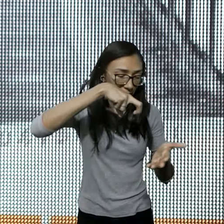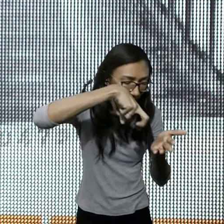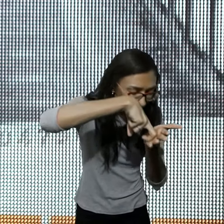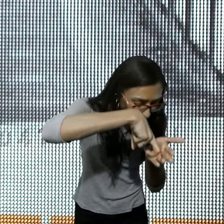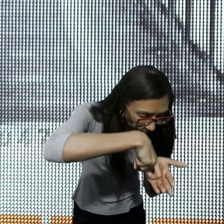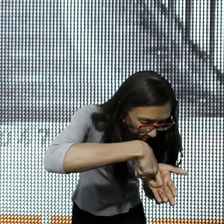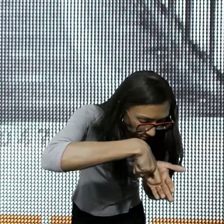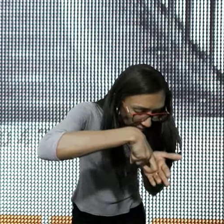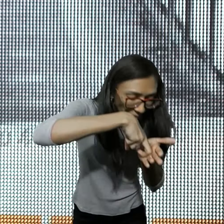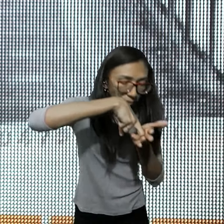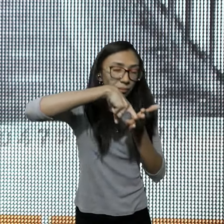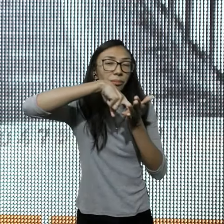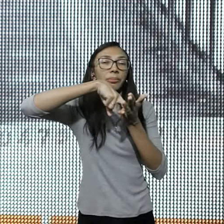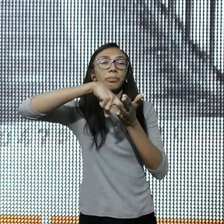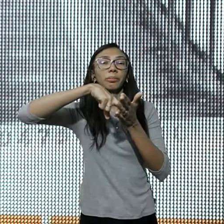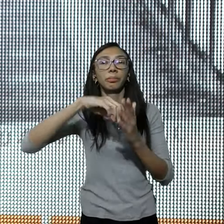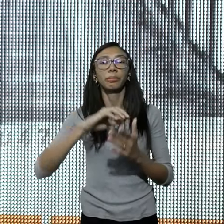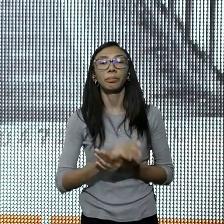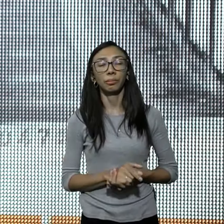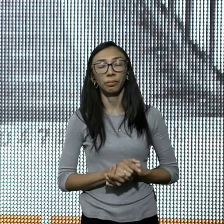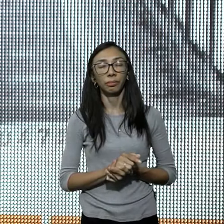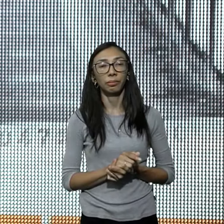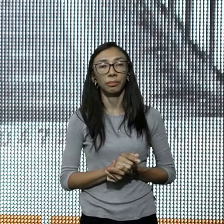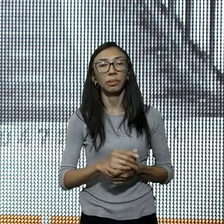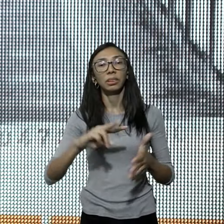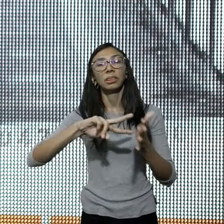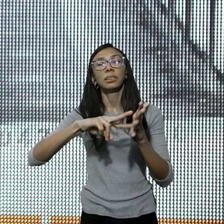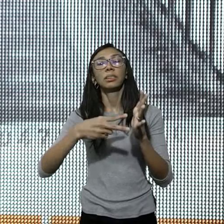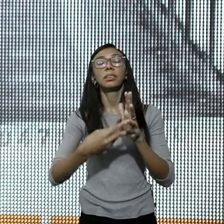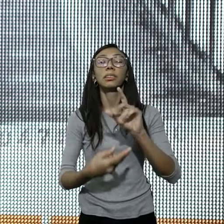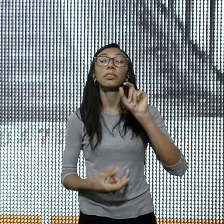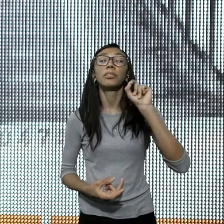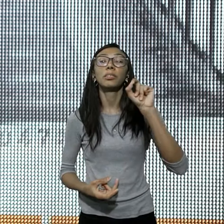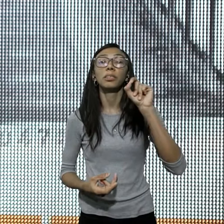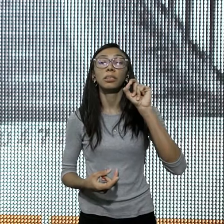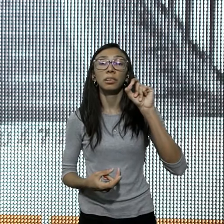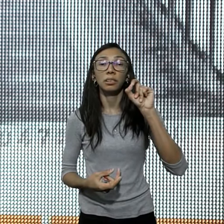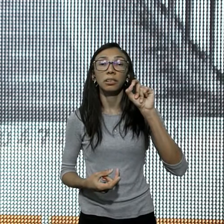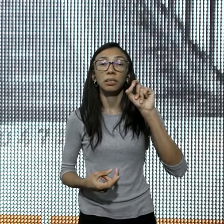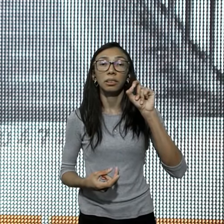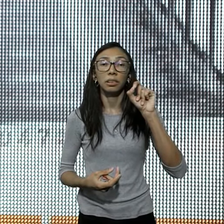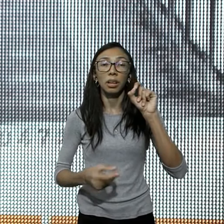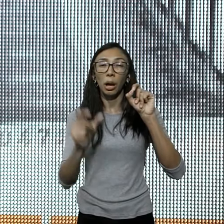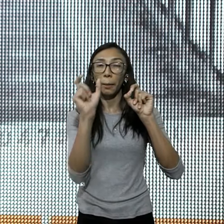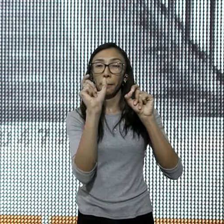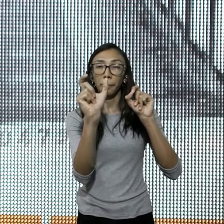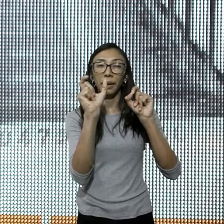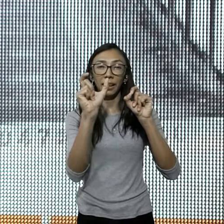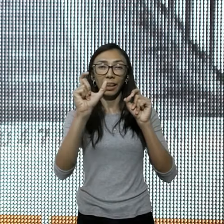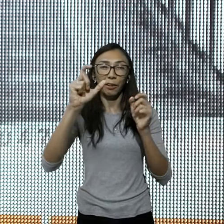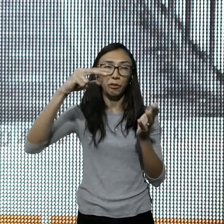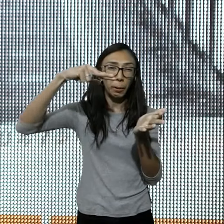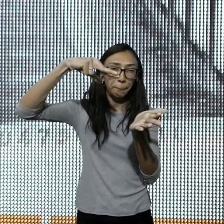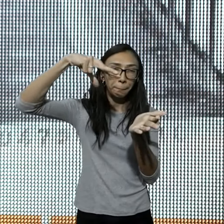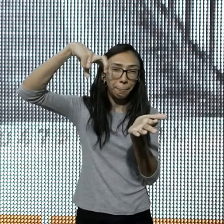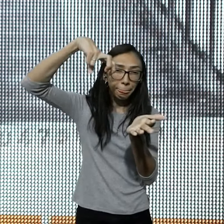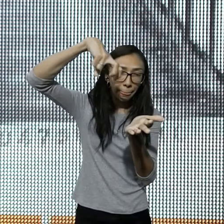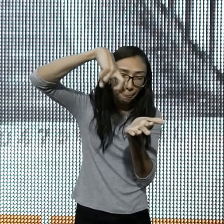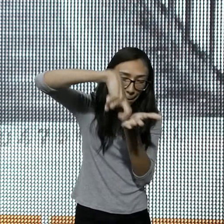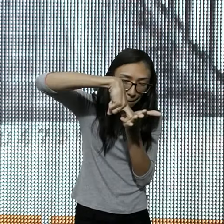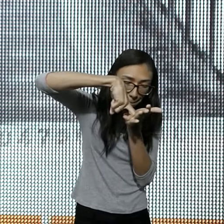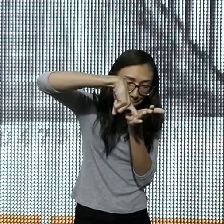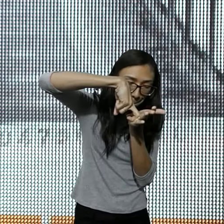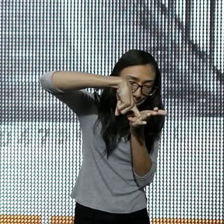rende, essa palavra, prostrar, que esse texto, fala para a gente, do grego, píptos, olha que interessante, ela fala, sobre